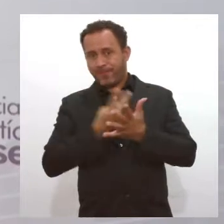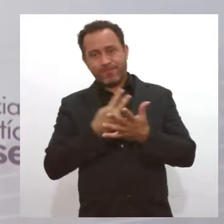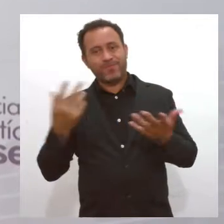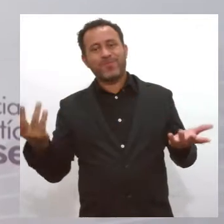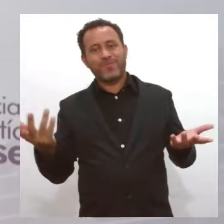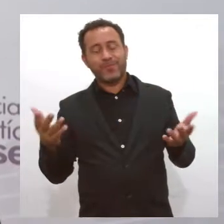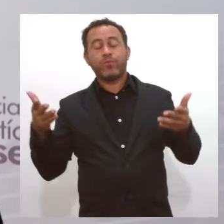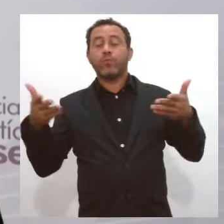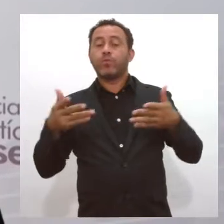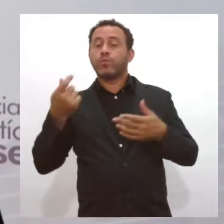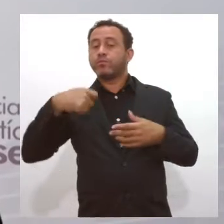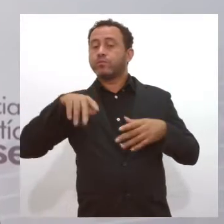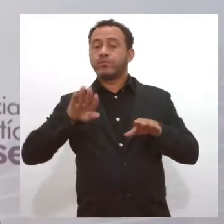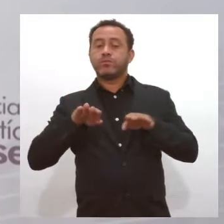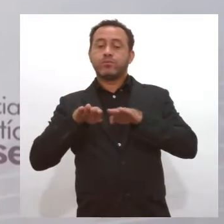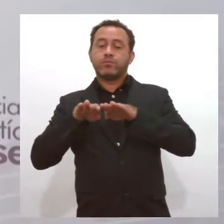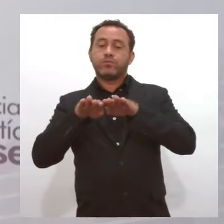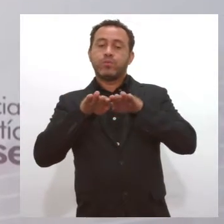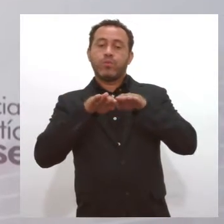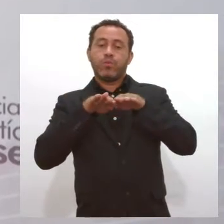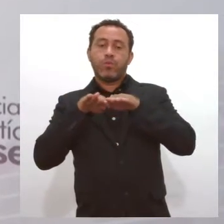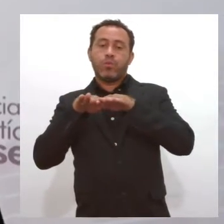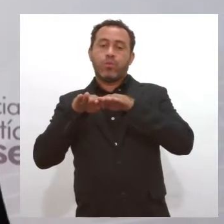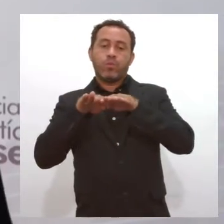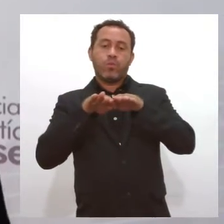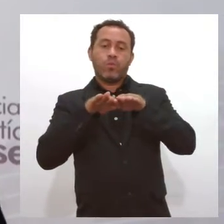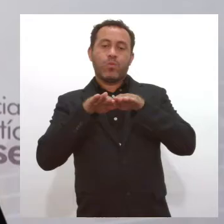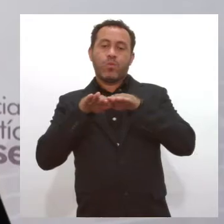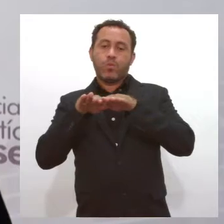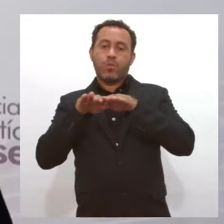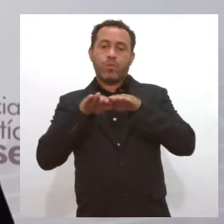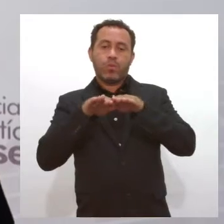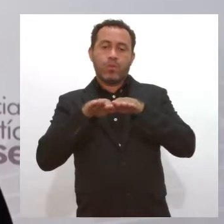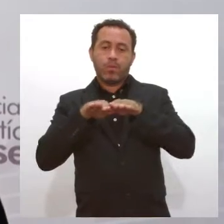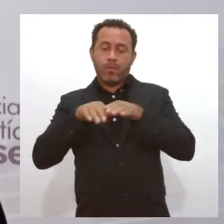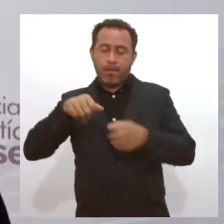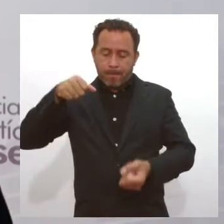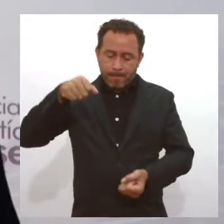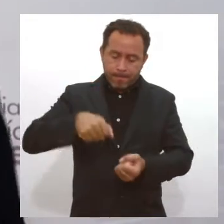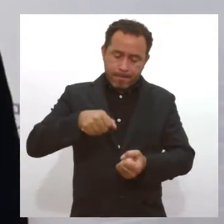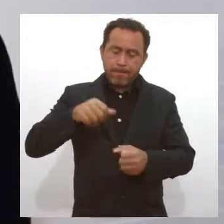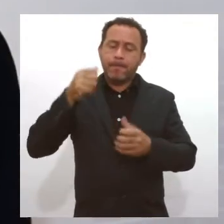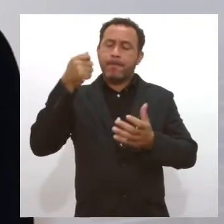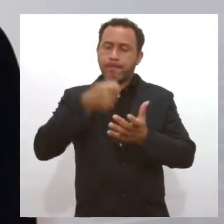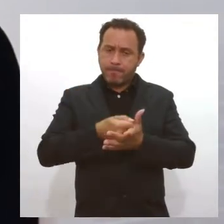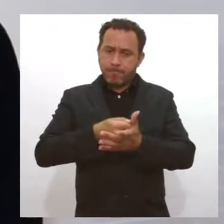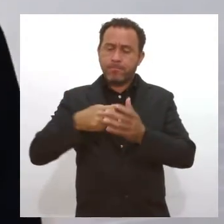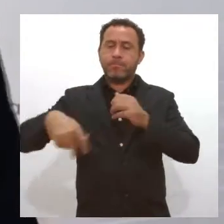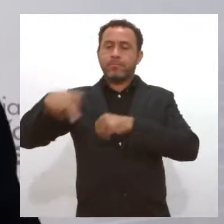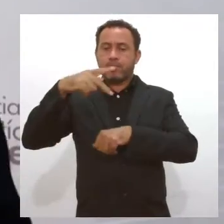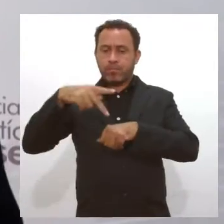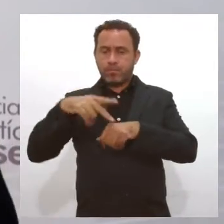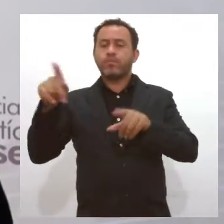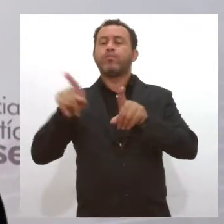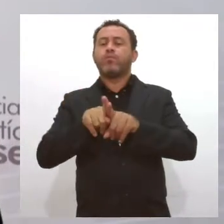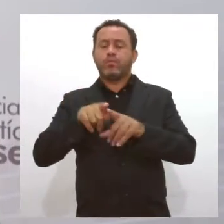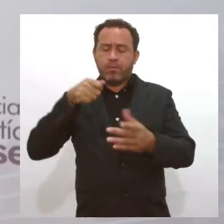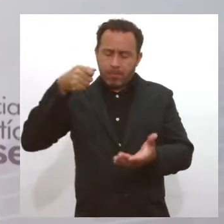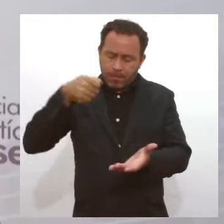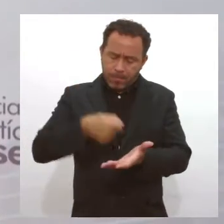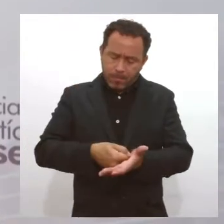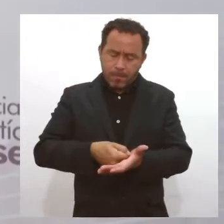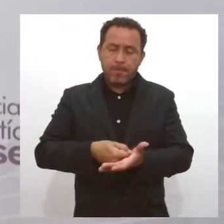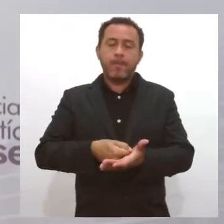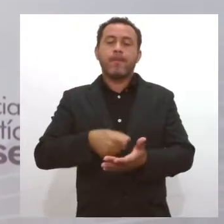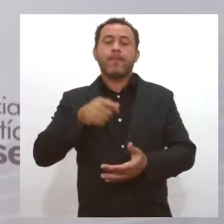Hoje, a ideia é que a alíquota seja a mesma. Quem está aqui em Sergipe paga, quem vem de fora paga o mesmo